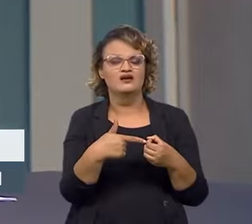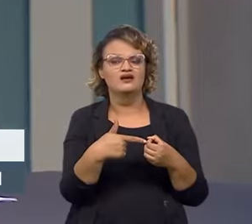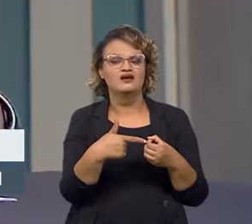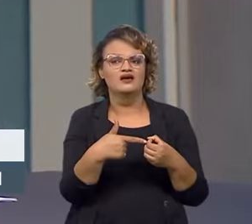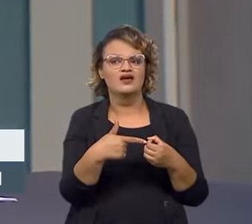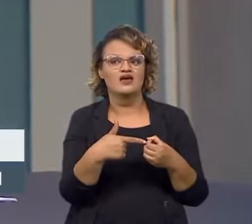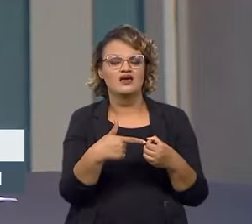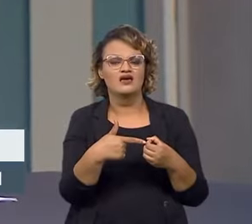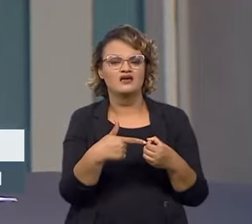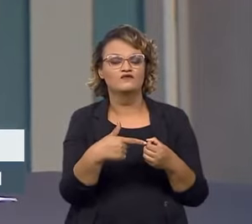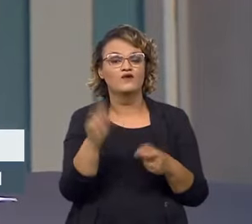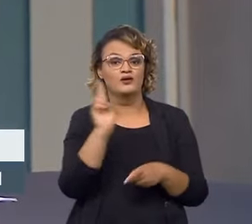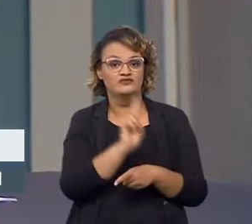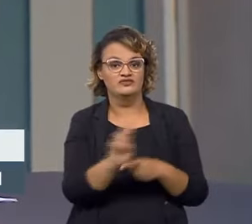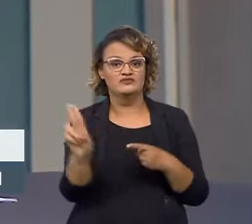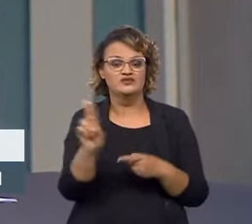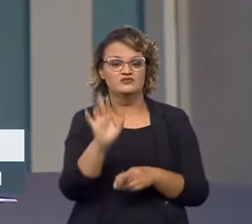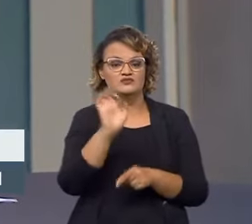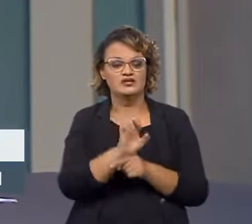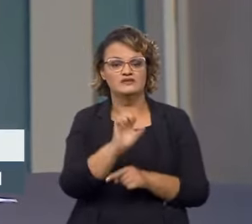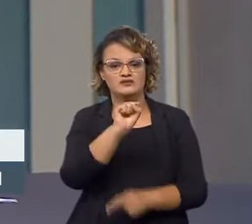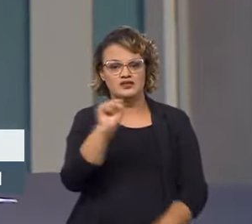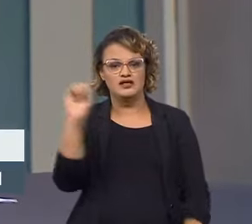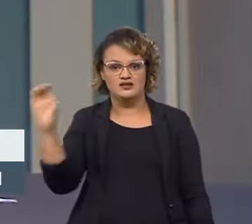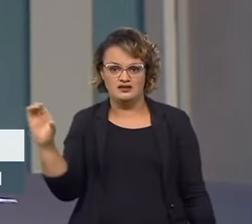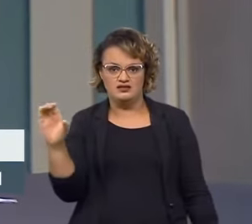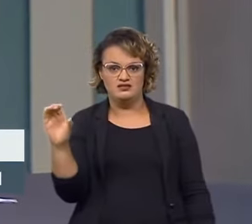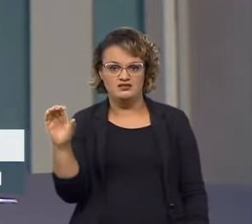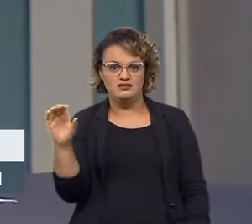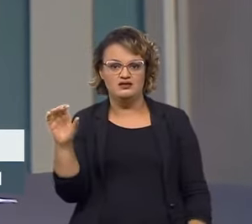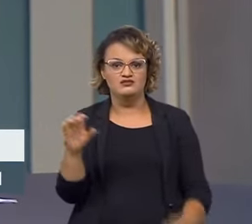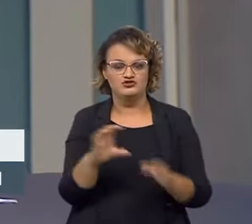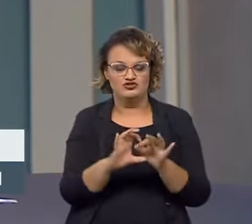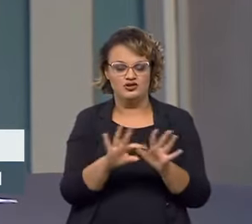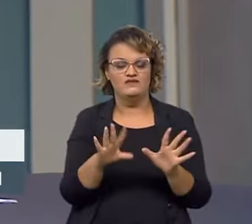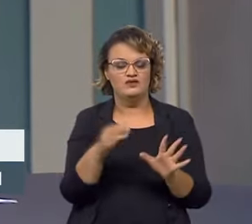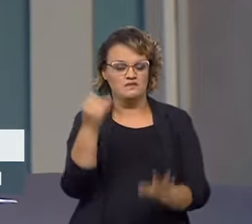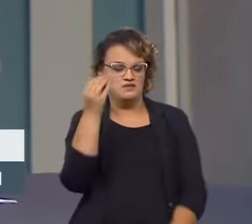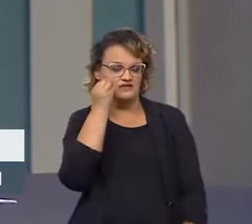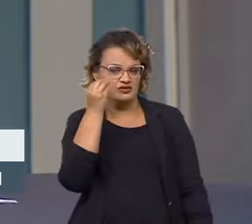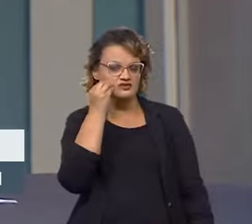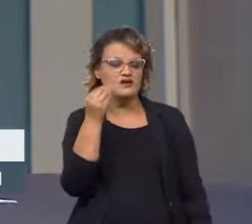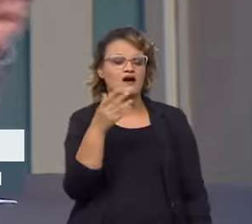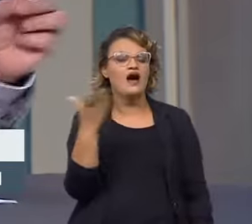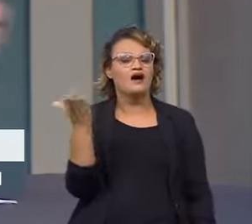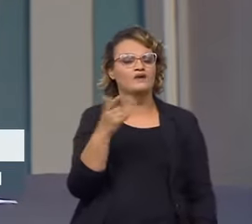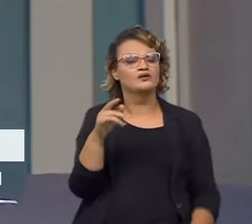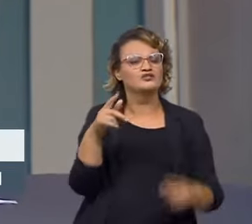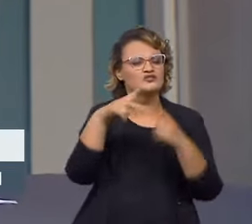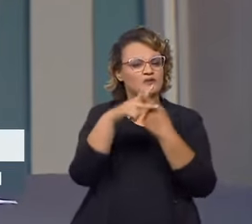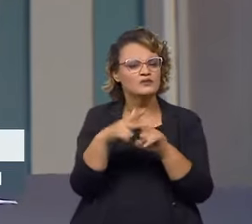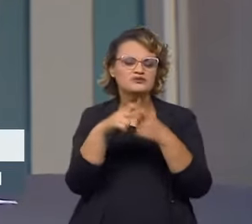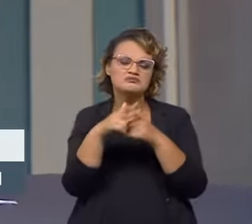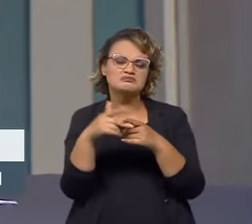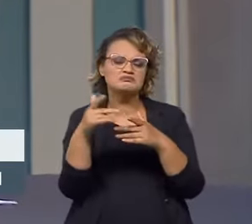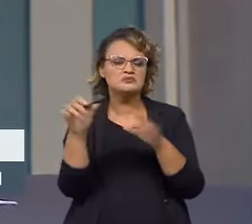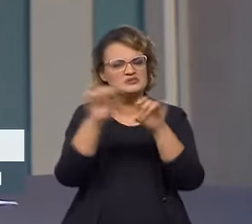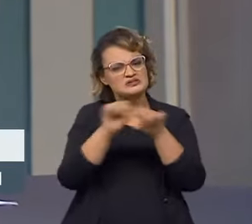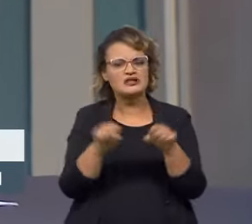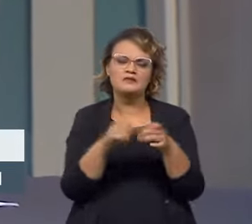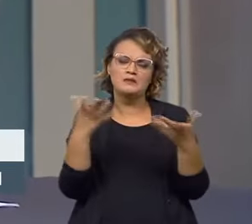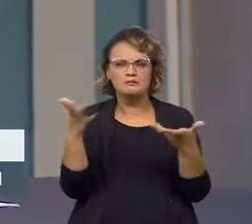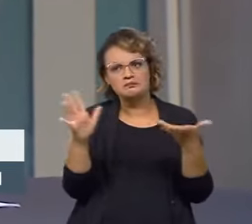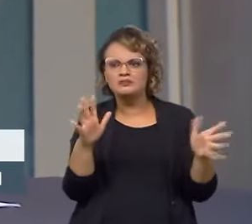Universidade de Santa Catarina para testes no Inmetro. Estamos fazendo agora os ajustes de um ou outro bug no sistema,